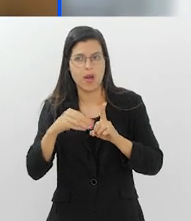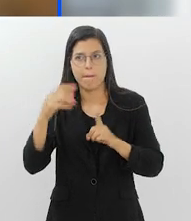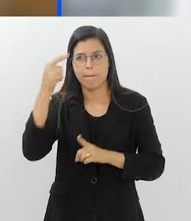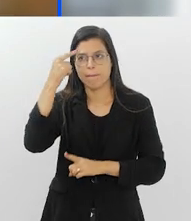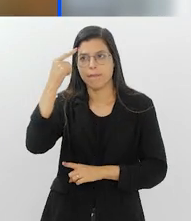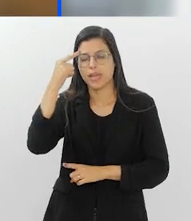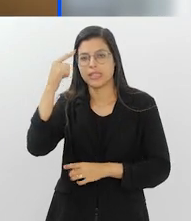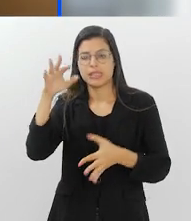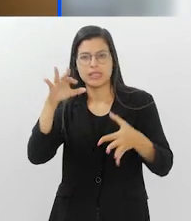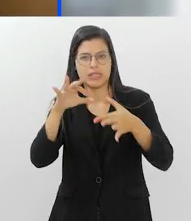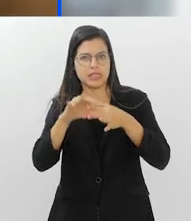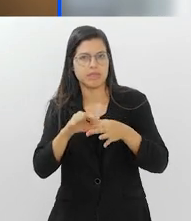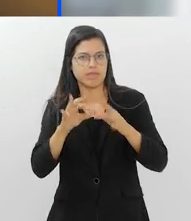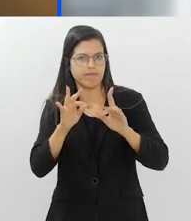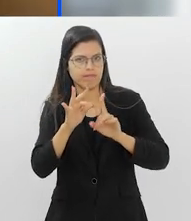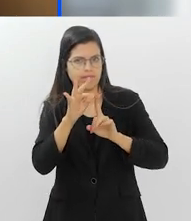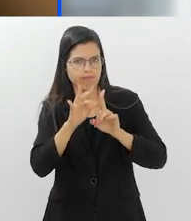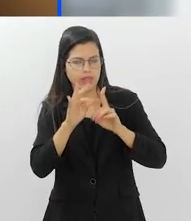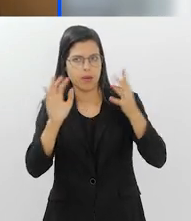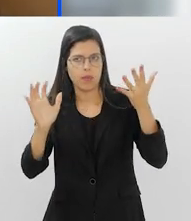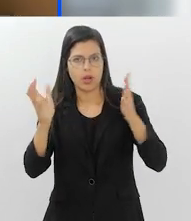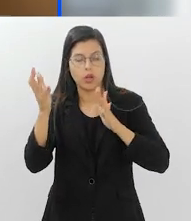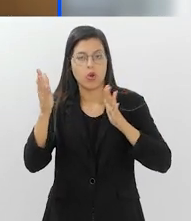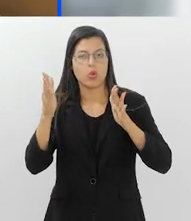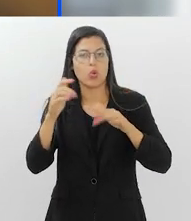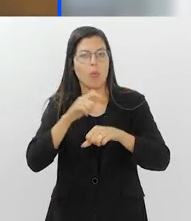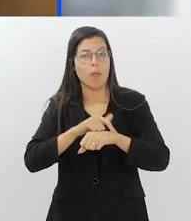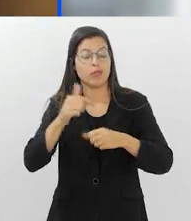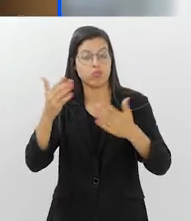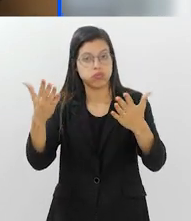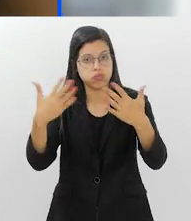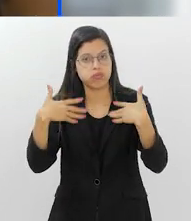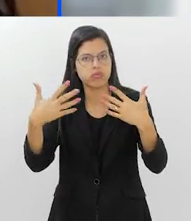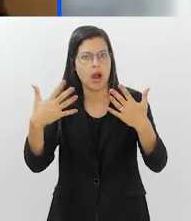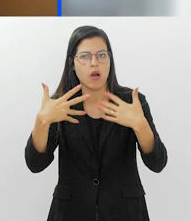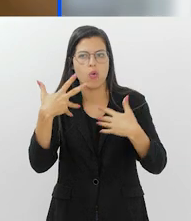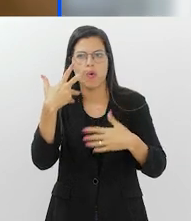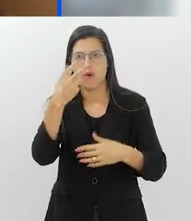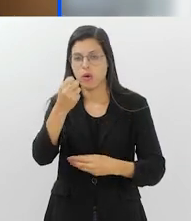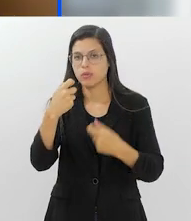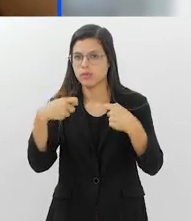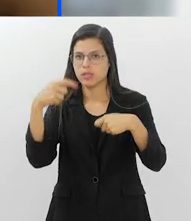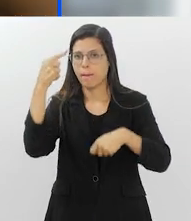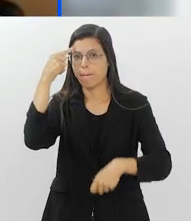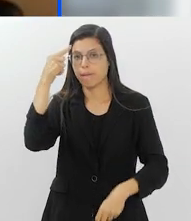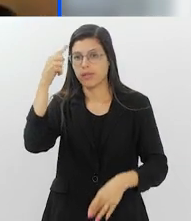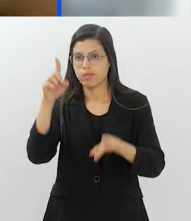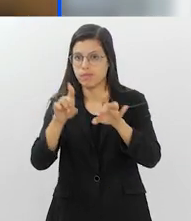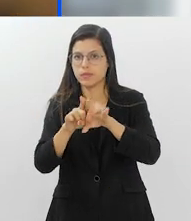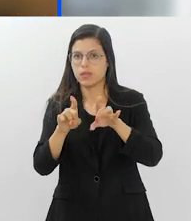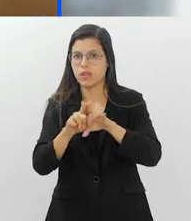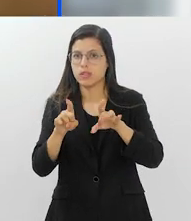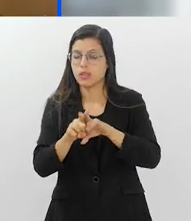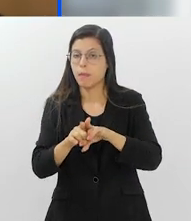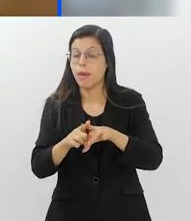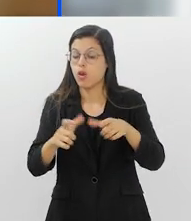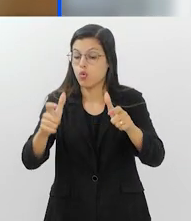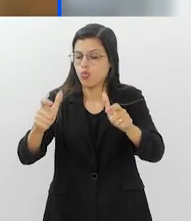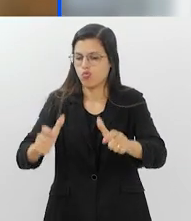a gente pensa na relação com a temperatura, numa onda de calor, a gente precisa pensar também nas questões